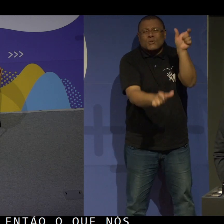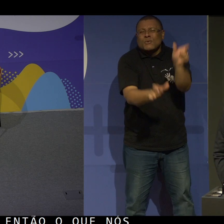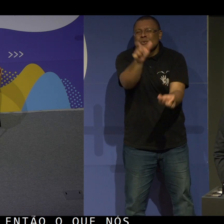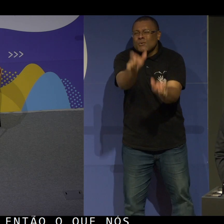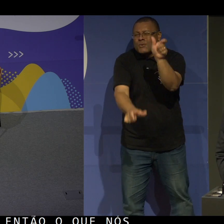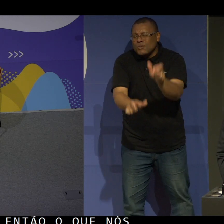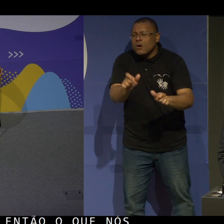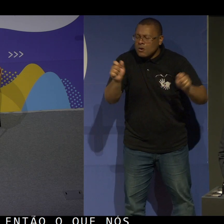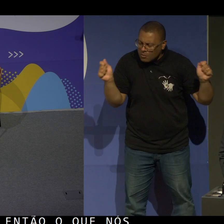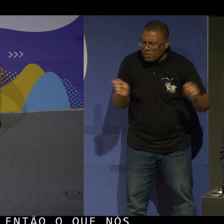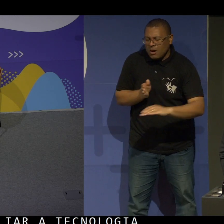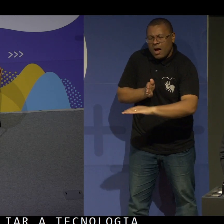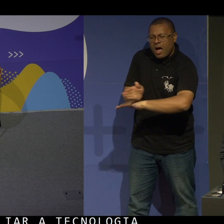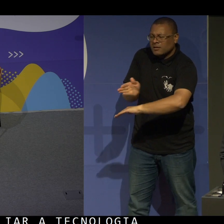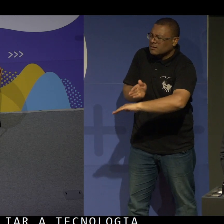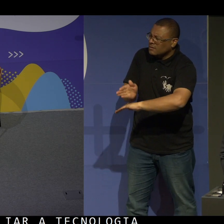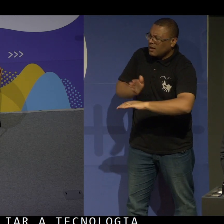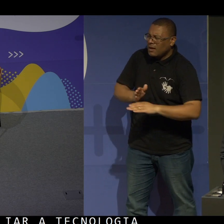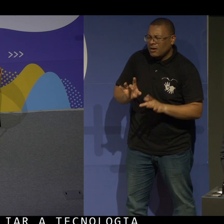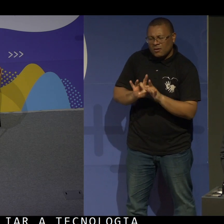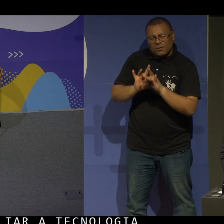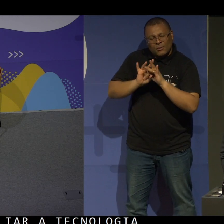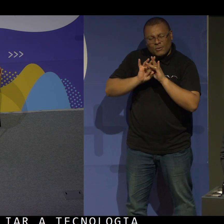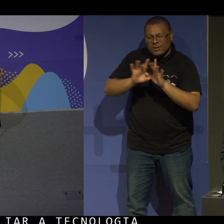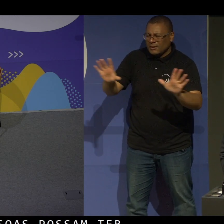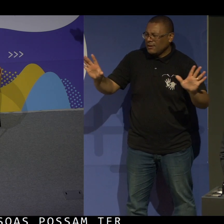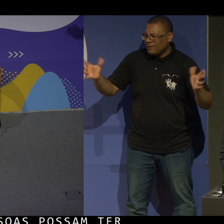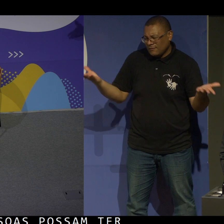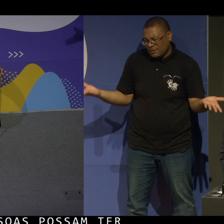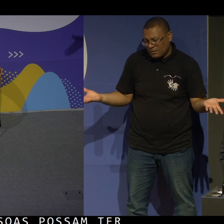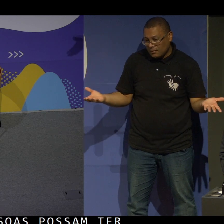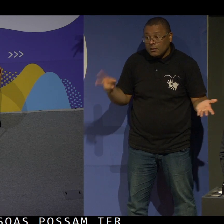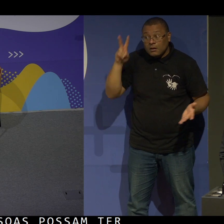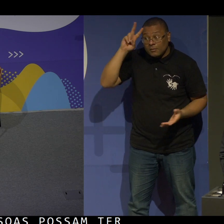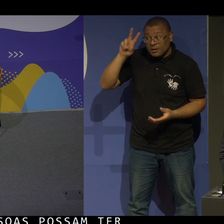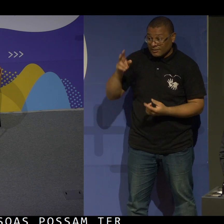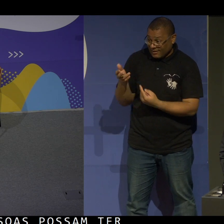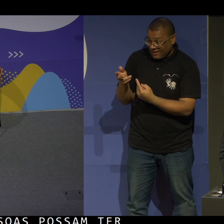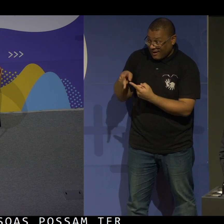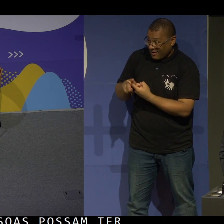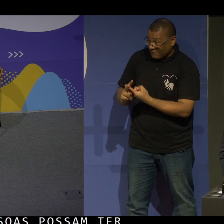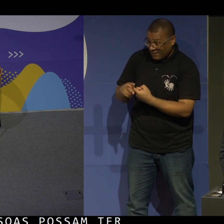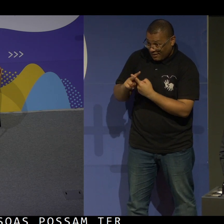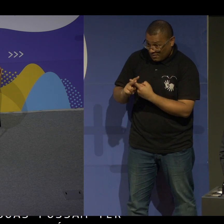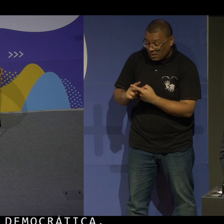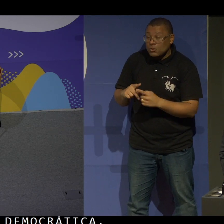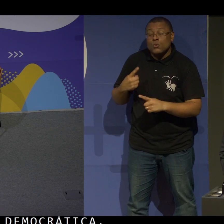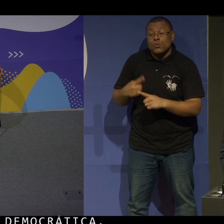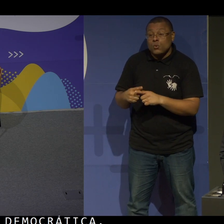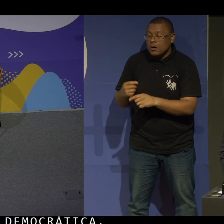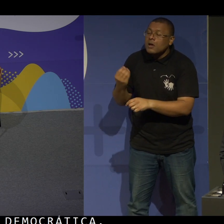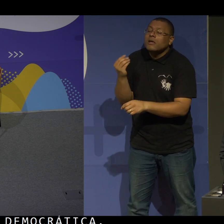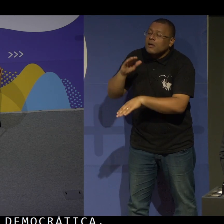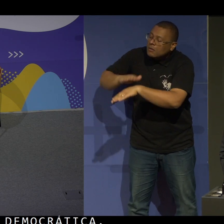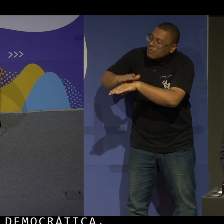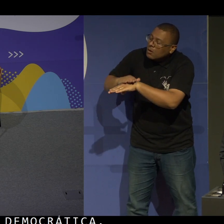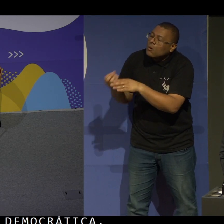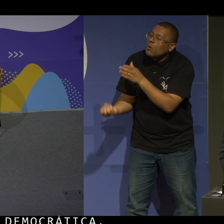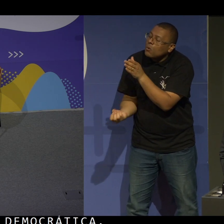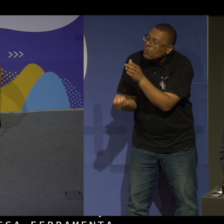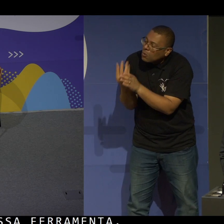ter acesso de forma democrática. Lembrando que essa ferramenta foi totalmente construída